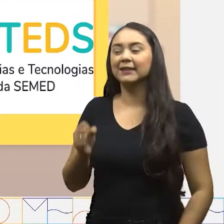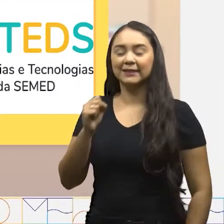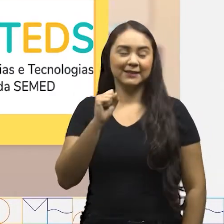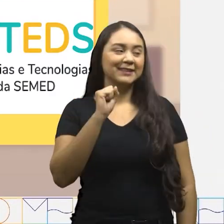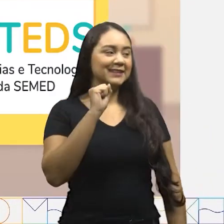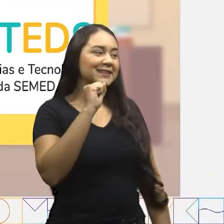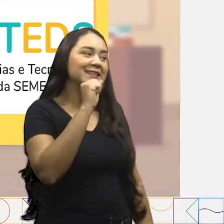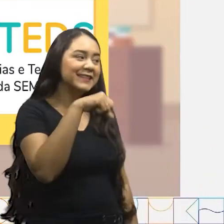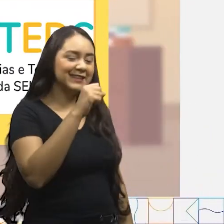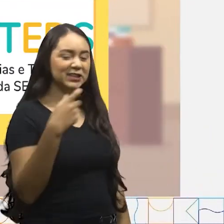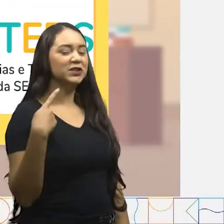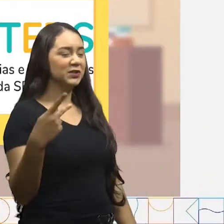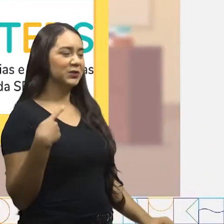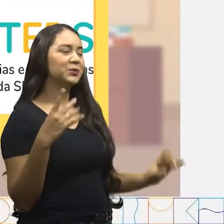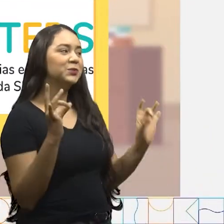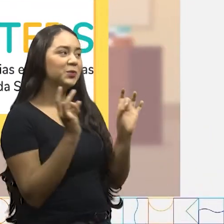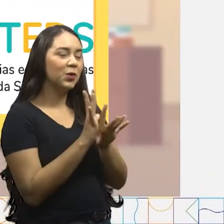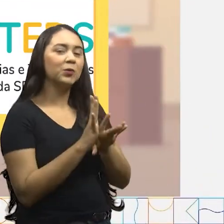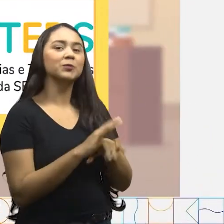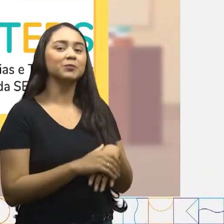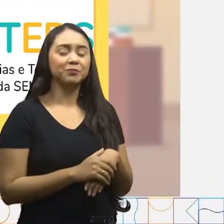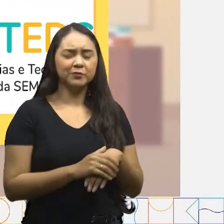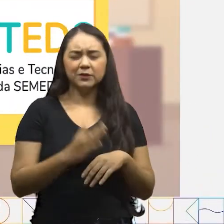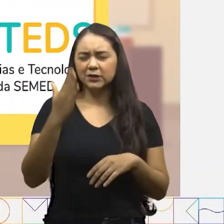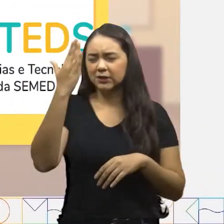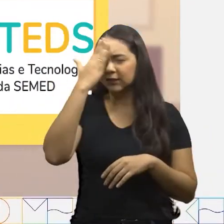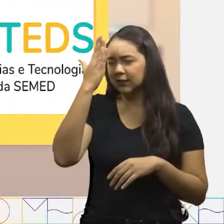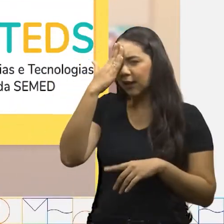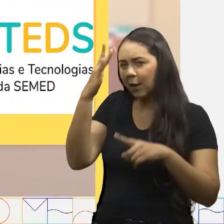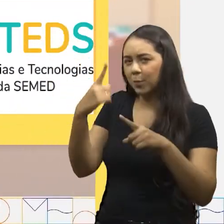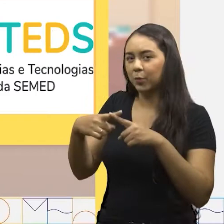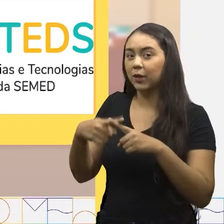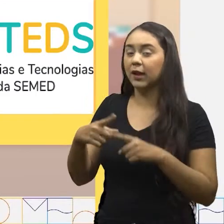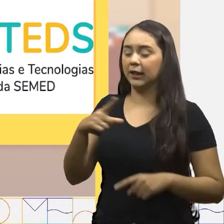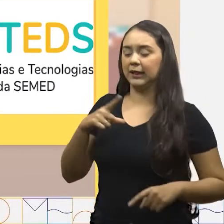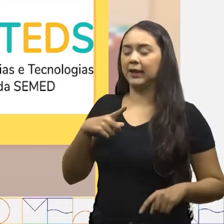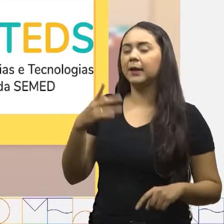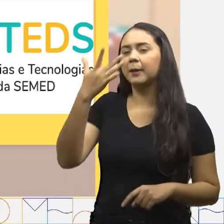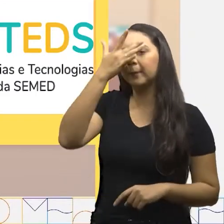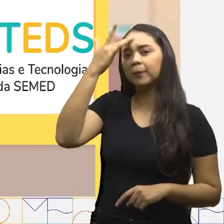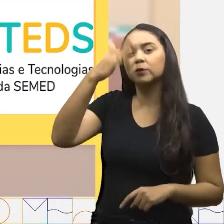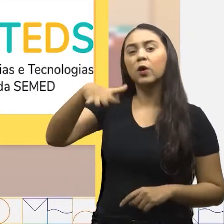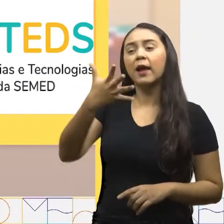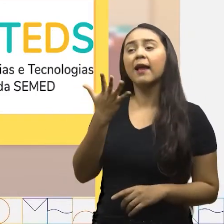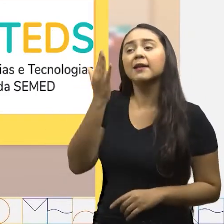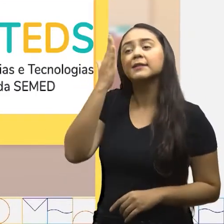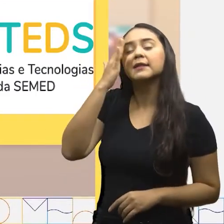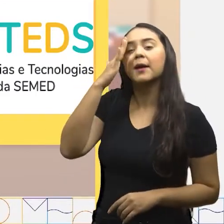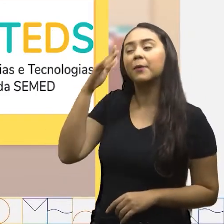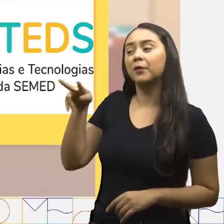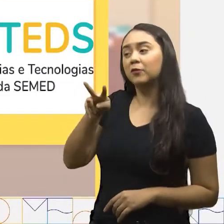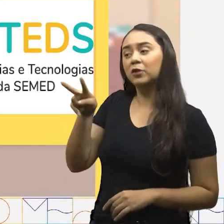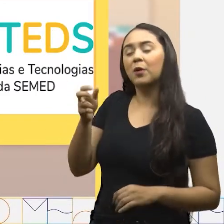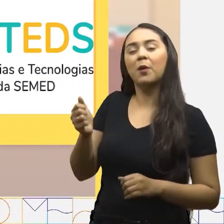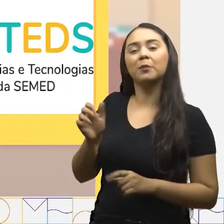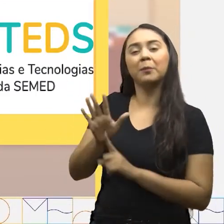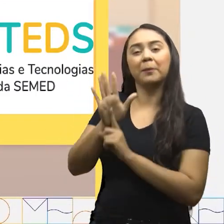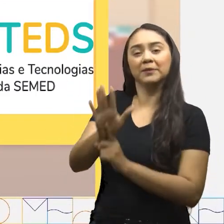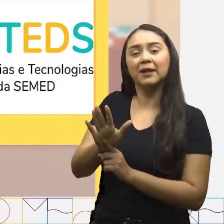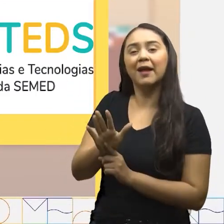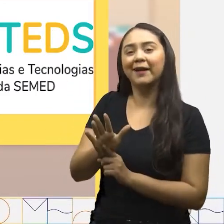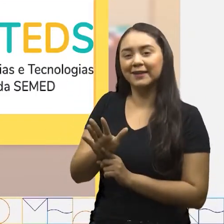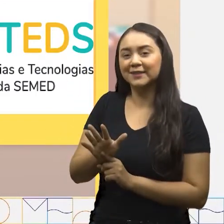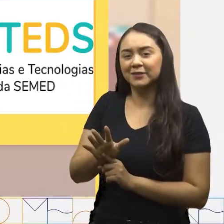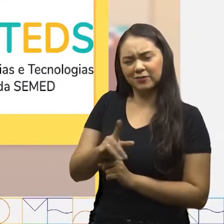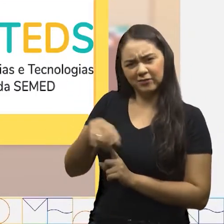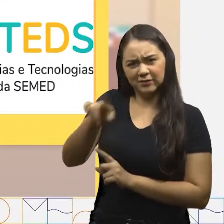Sim! Sim, estamos prontos! Sabe por quê? É porque existem pessoas que querem assistir a apresentação de